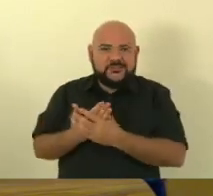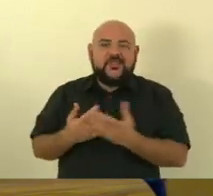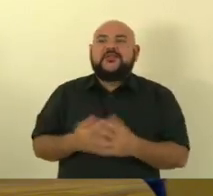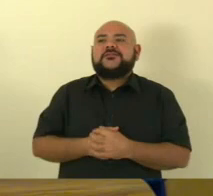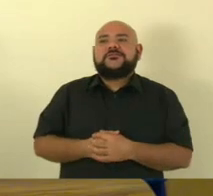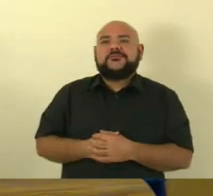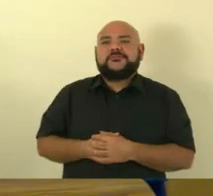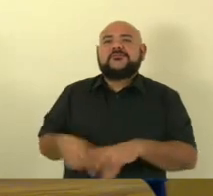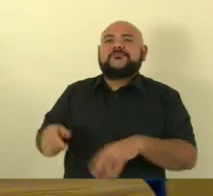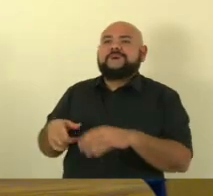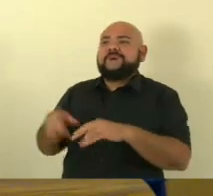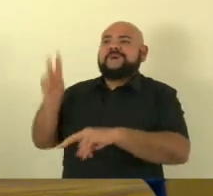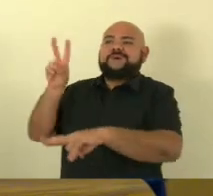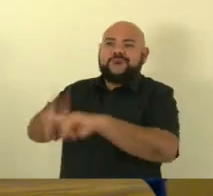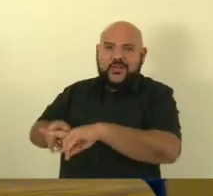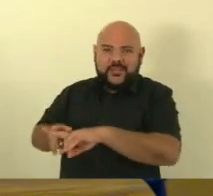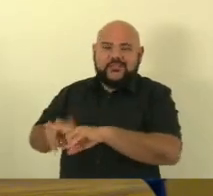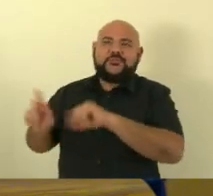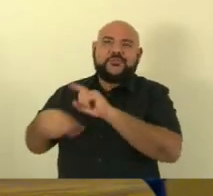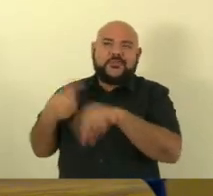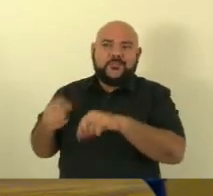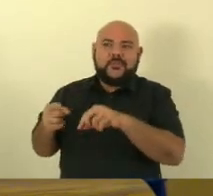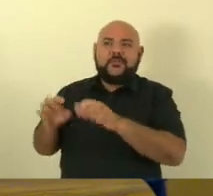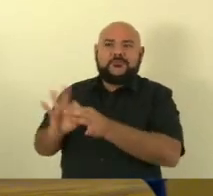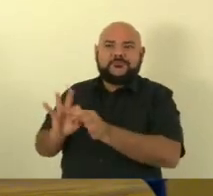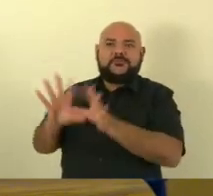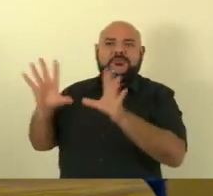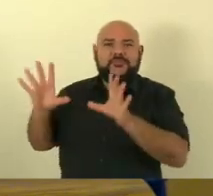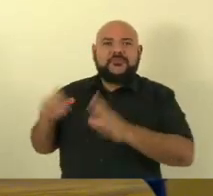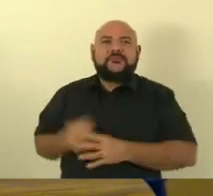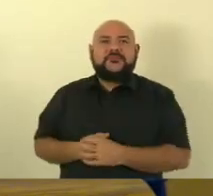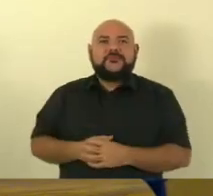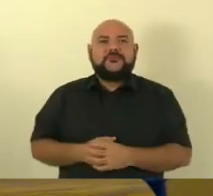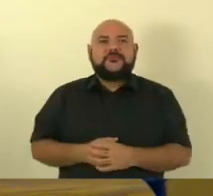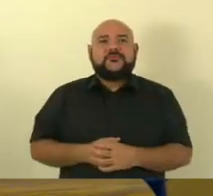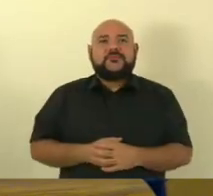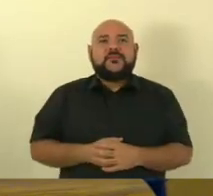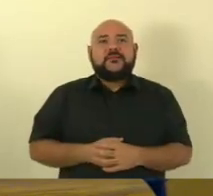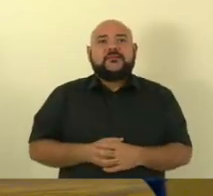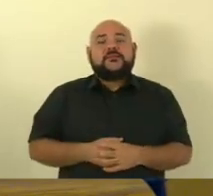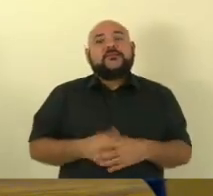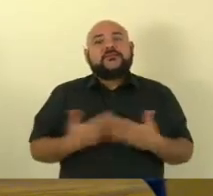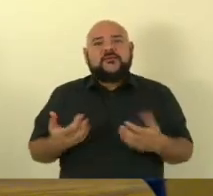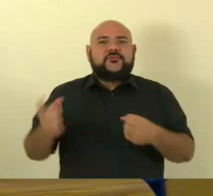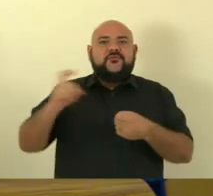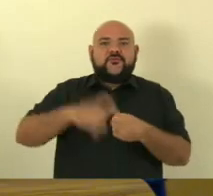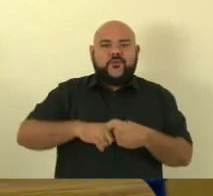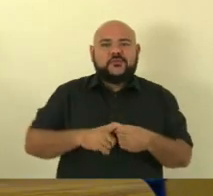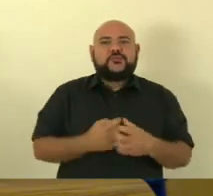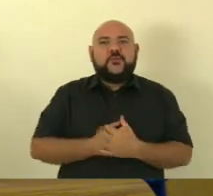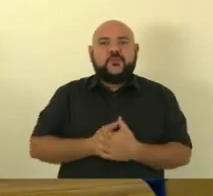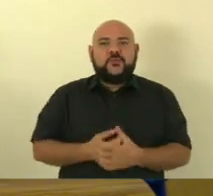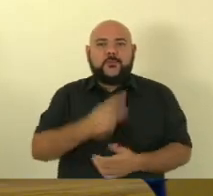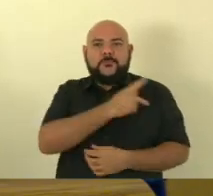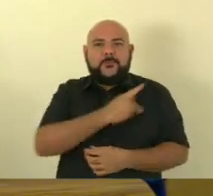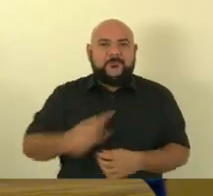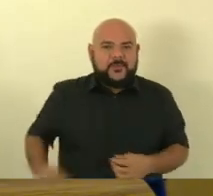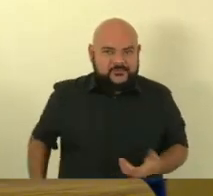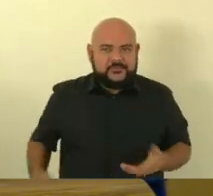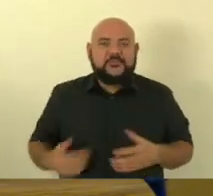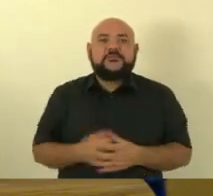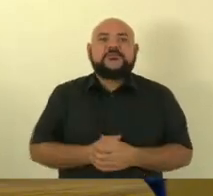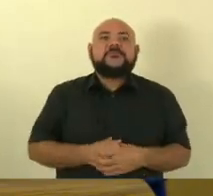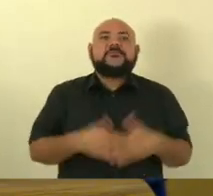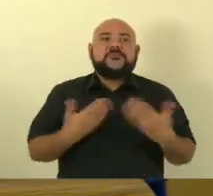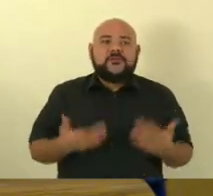só para assumir o posto temporário de presudente da República vai responder mais por